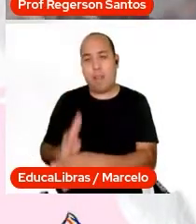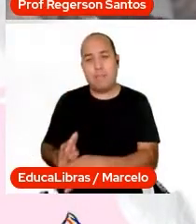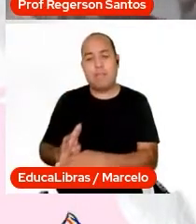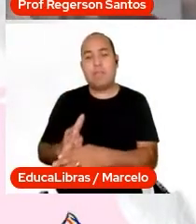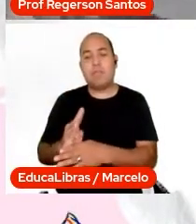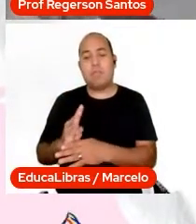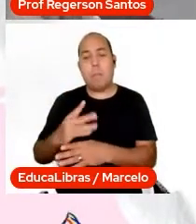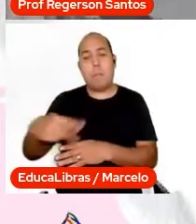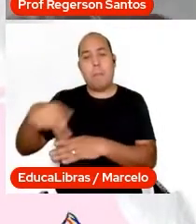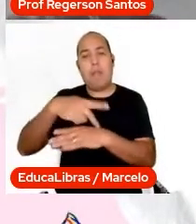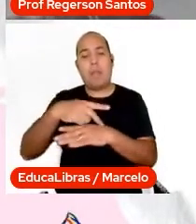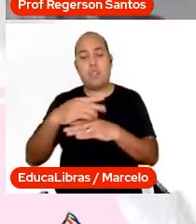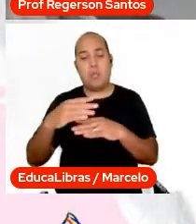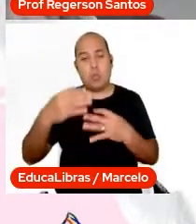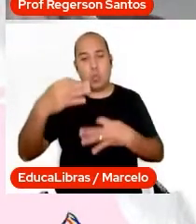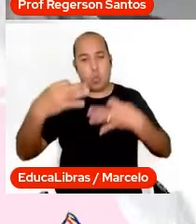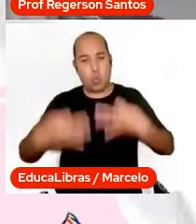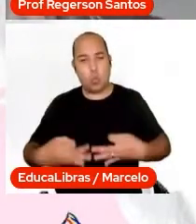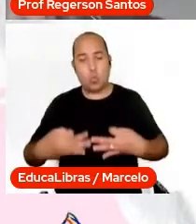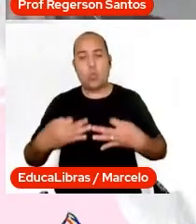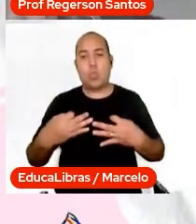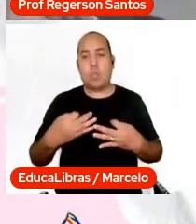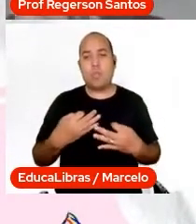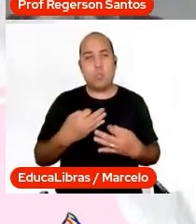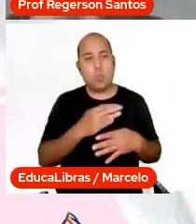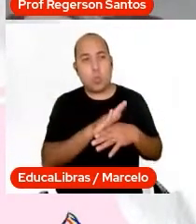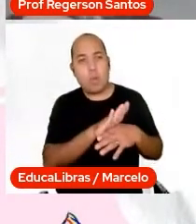solidária. inclusiva. Por fim,